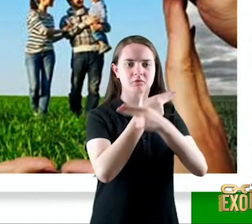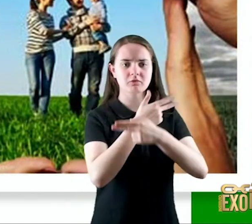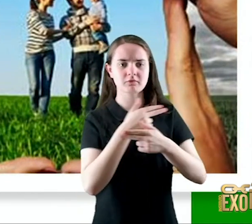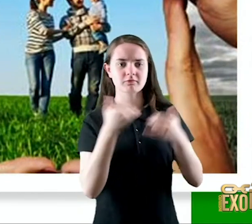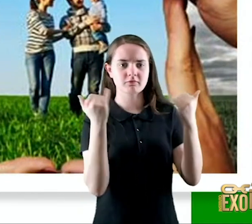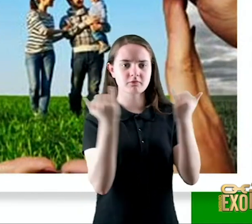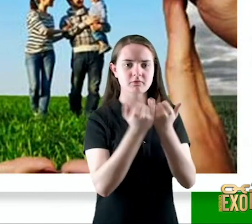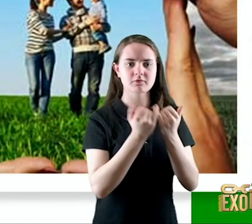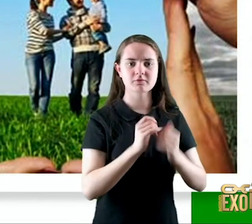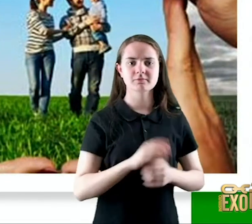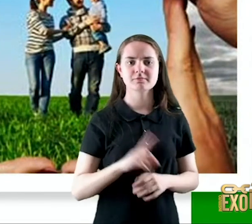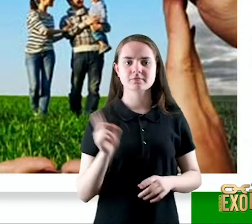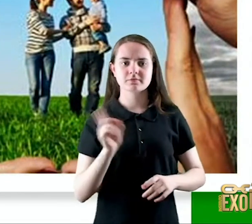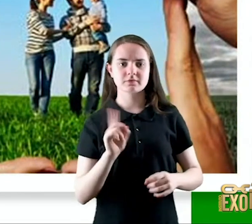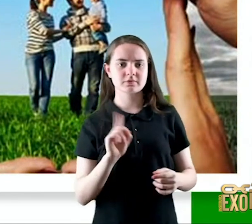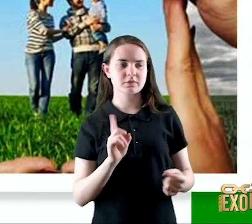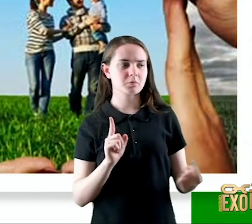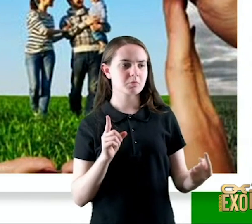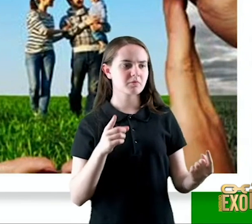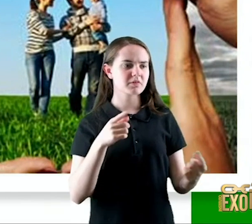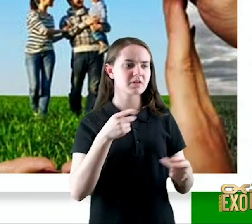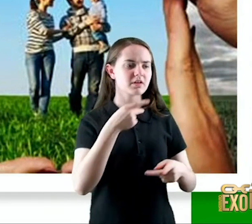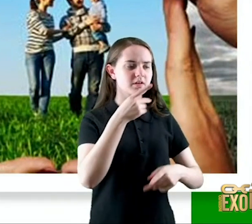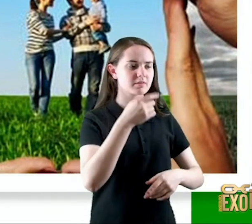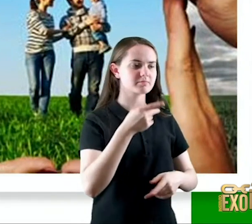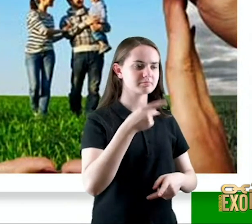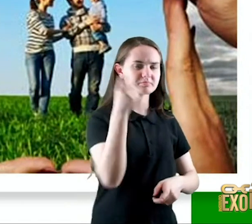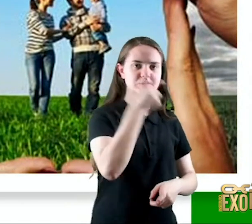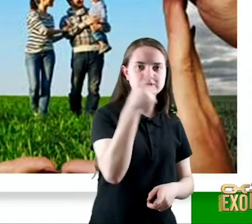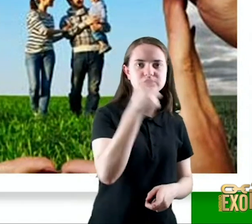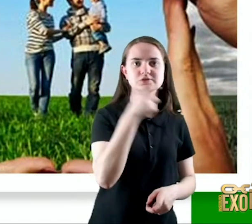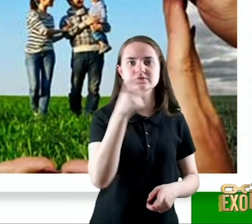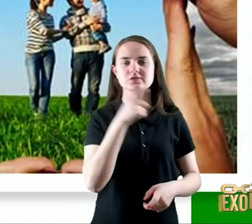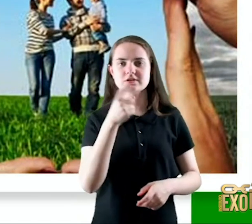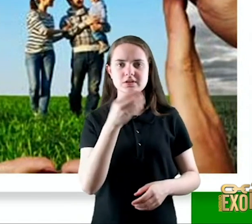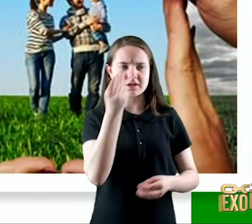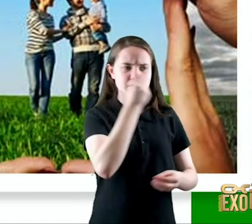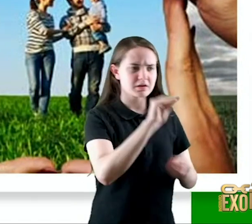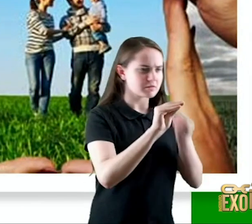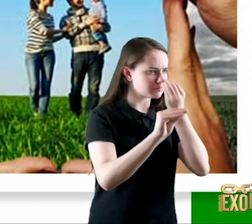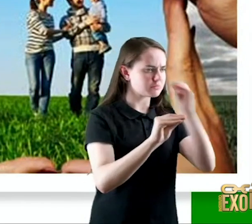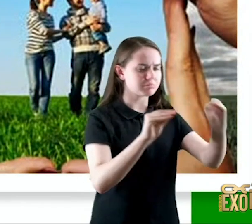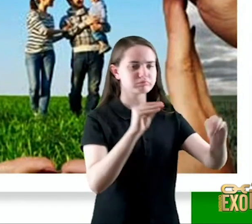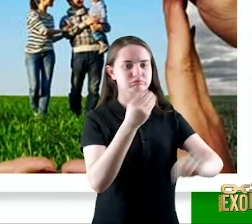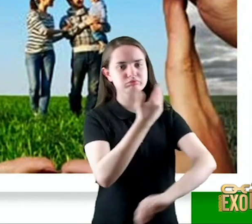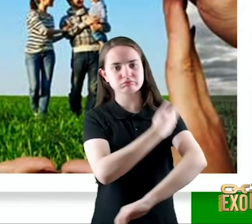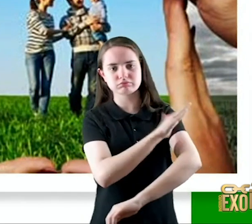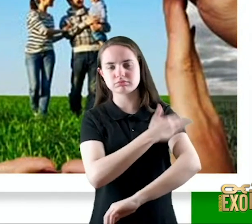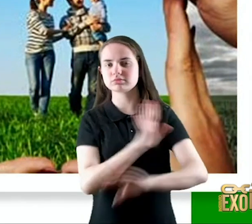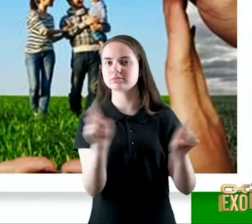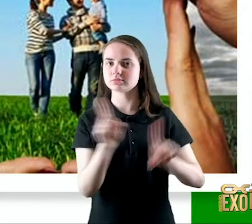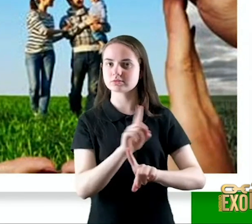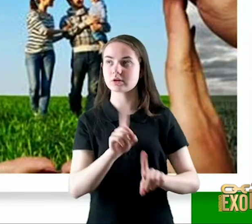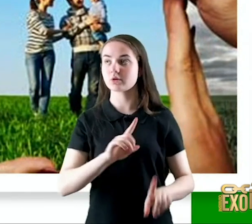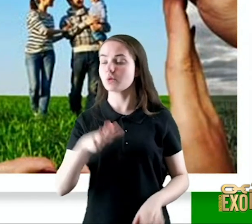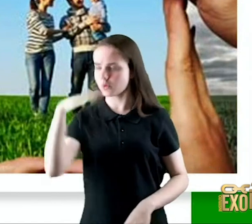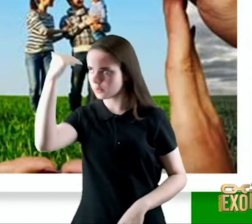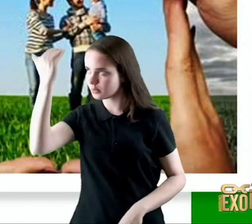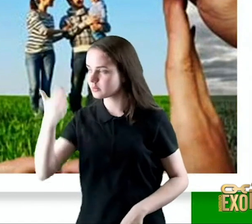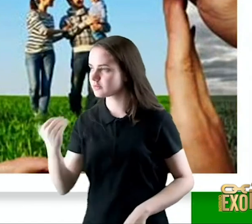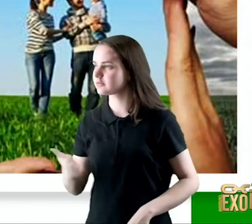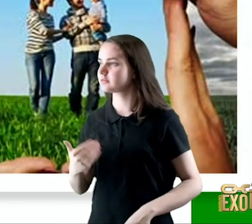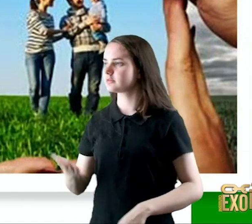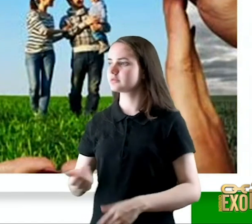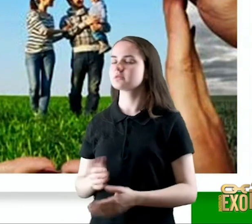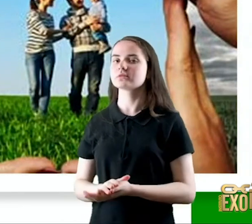sua semelhante não lança calúnia contra o seu próximo que rejeita quem merece desprezo mas honra os que temem ao Senhor que mantém a sua